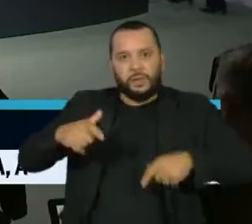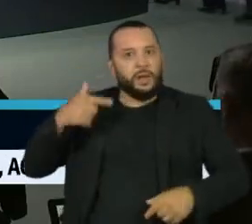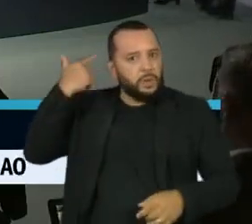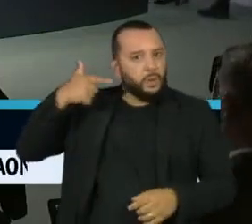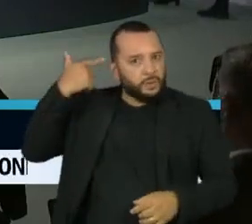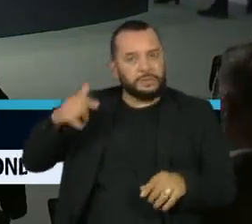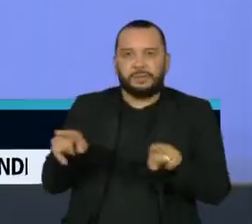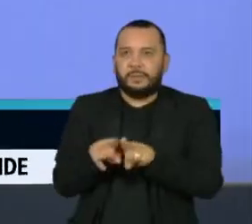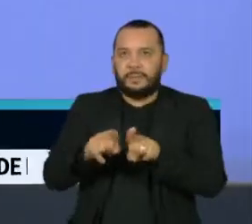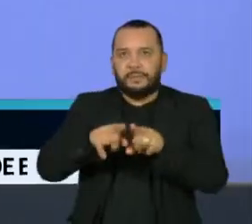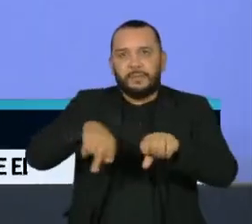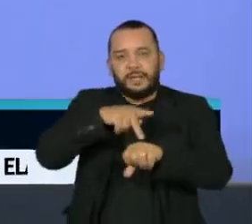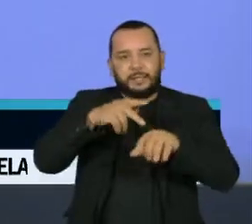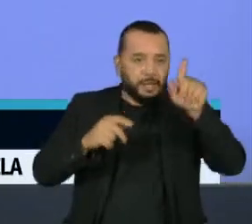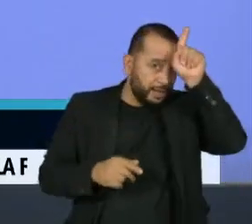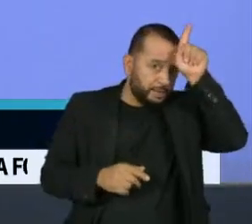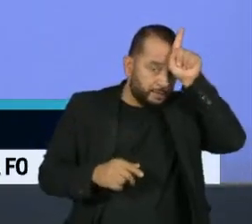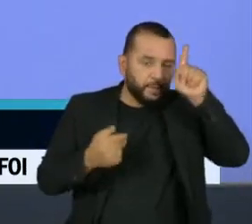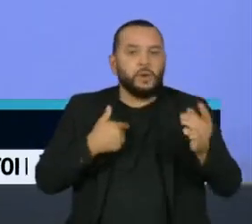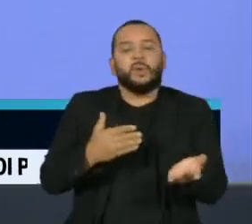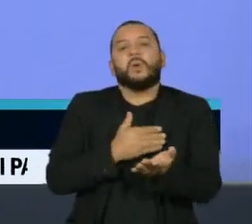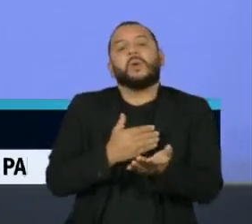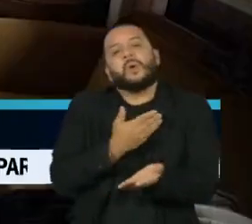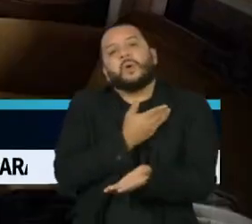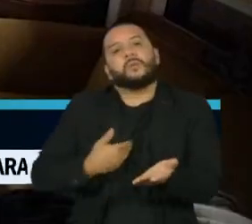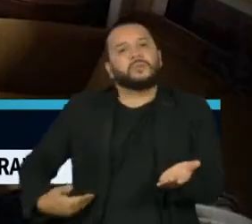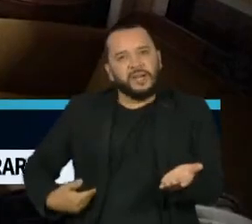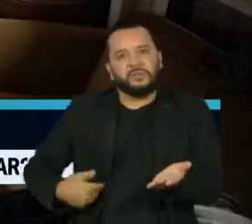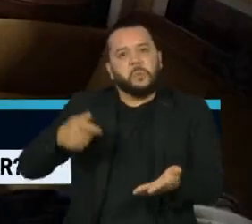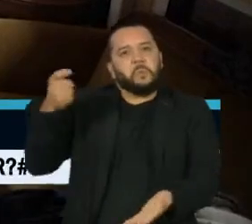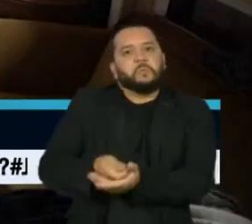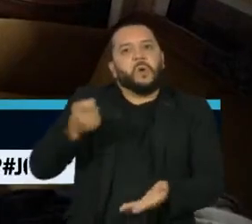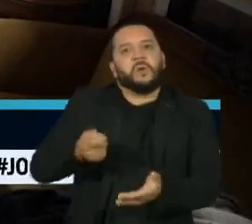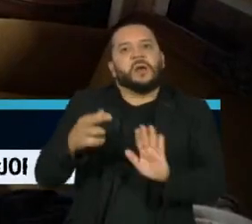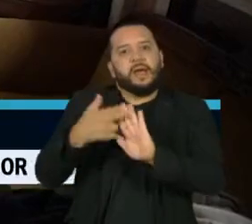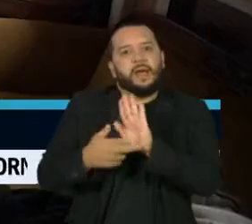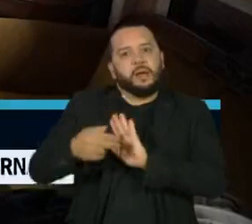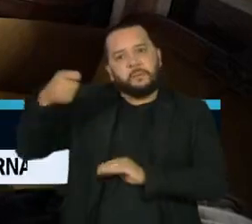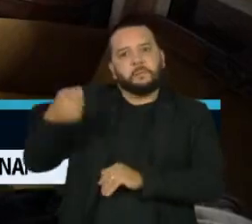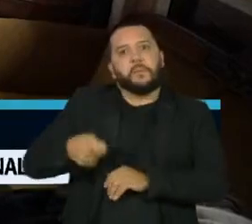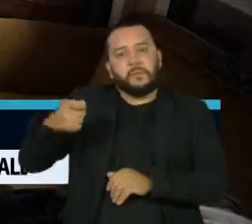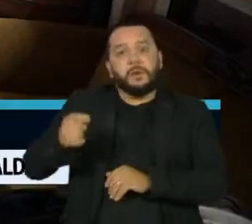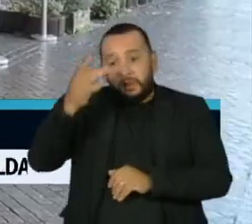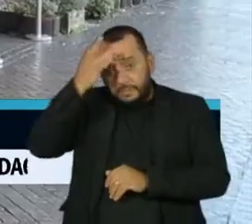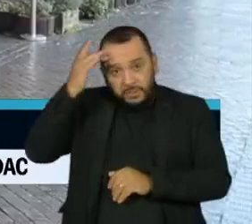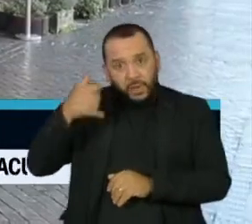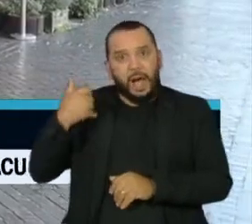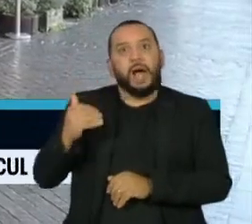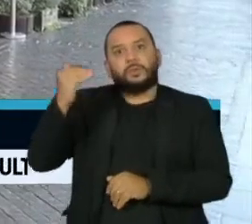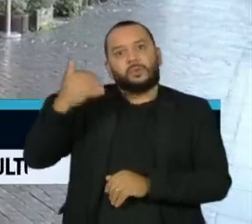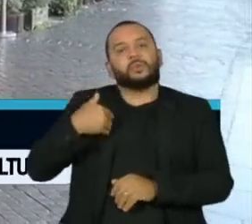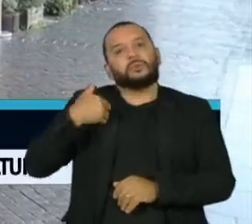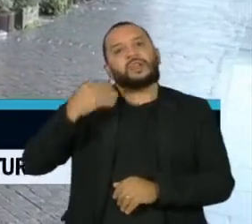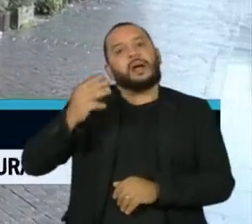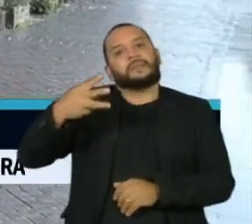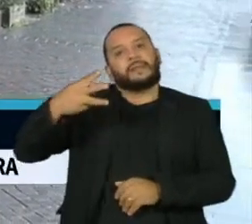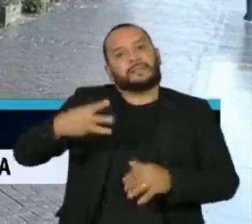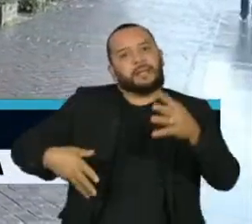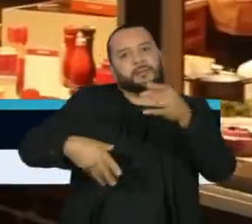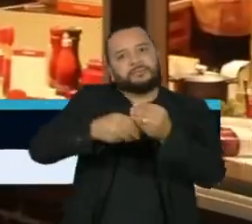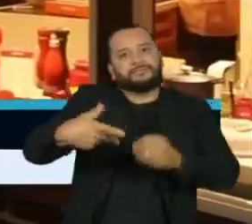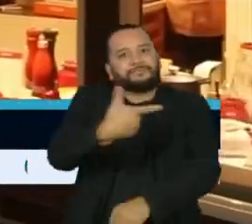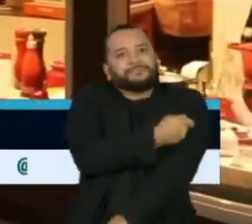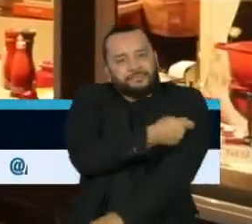Na Alemanha, o governo endureceu as regras. Somente adultos vacinados com a dose de reforço poderão entrar em bares e